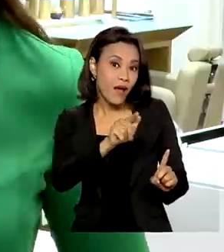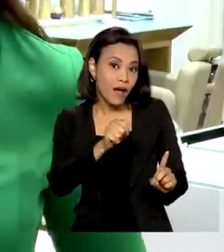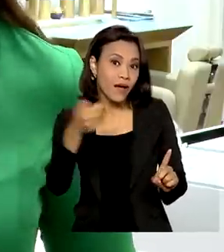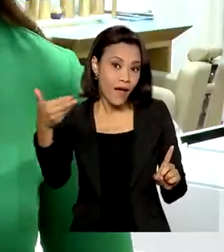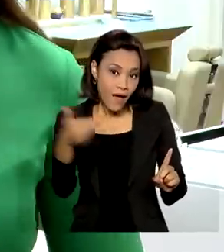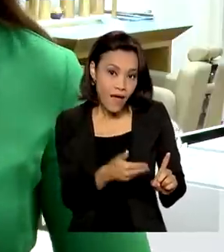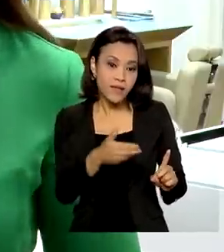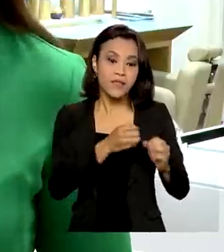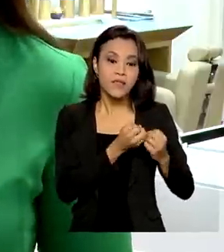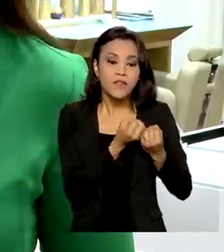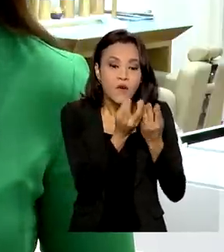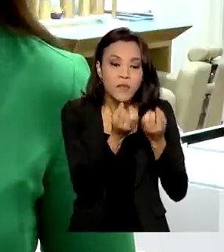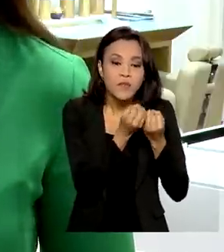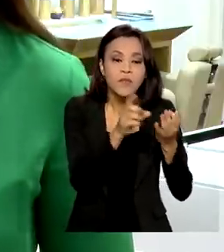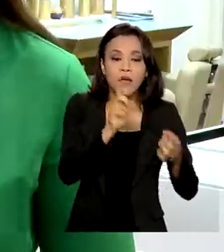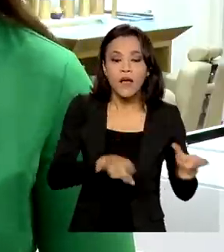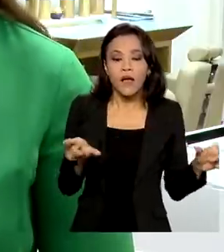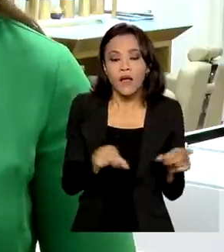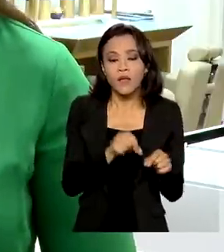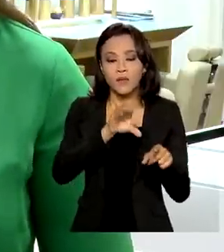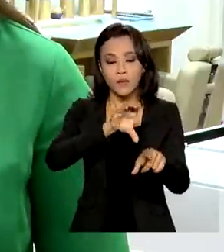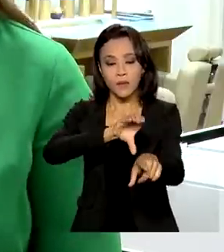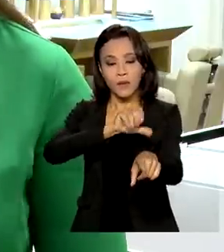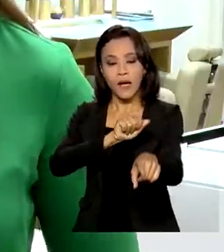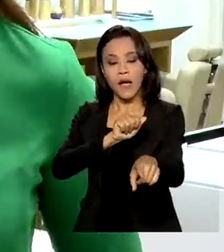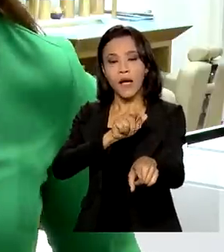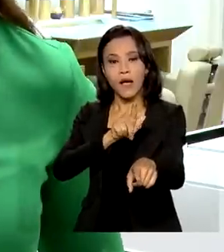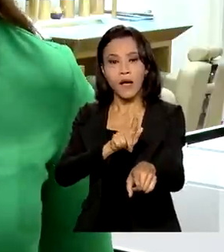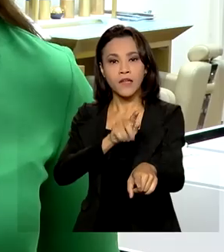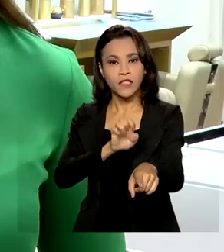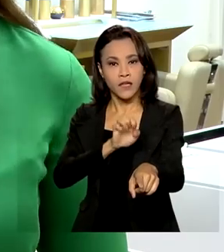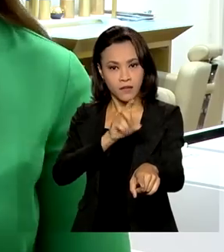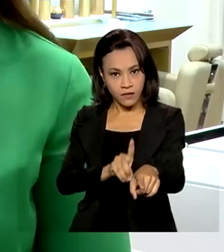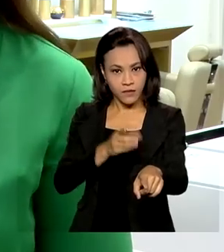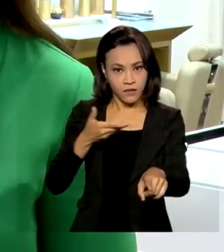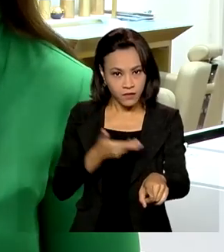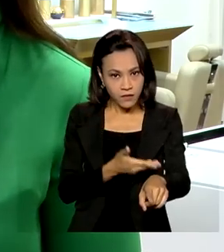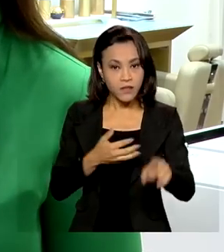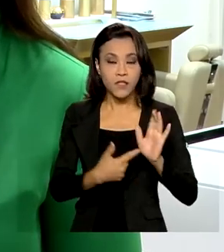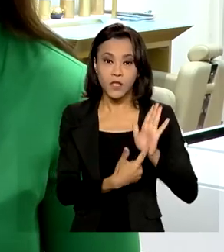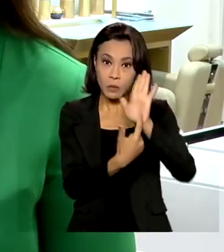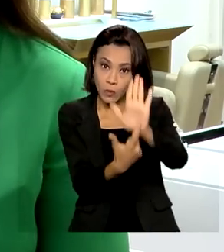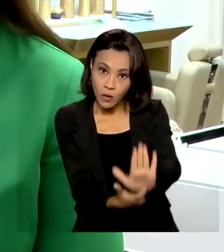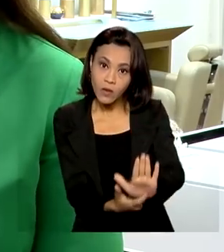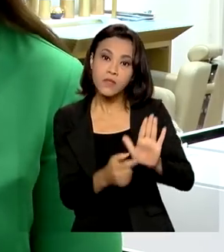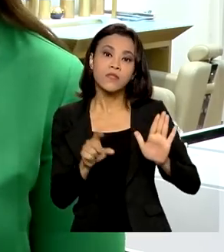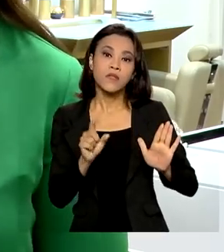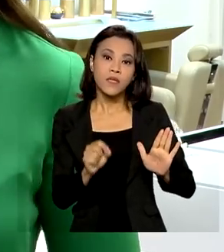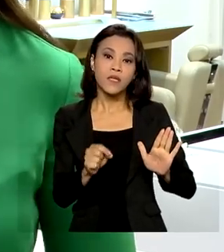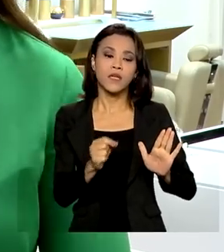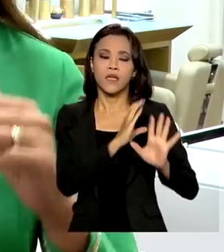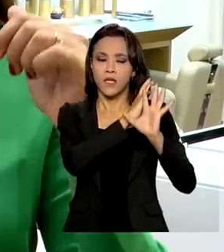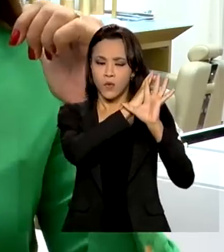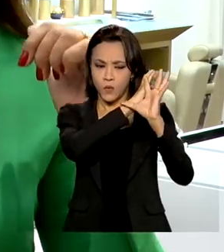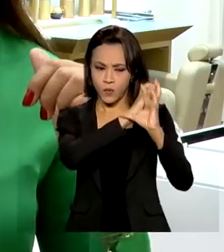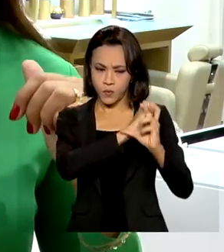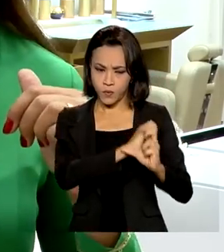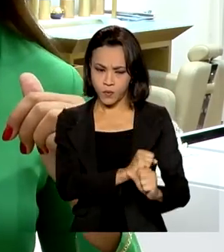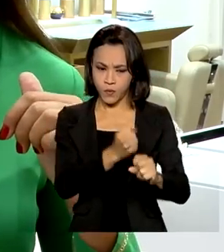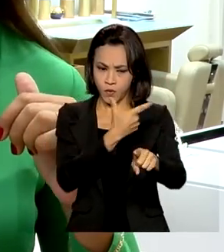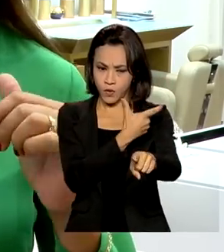Caged, o Cadastro Geral de Empregados e Desempregados, que mostram ainda que no acumulado do ano de